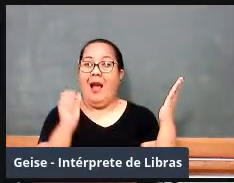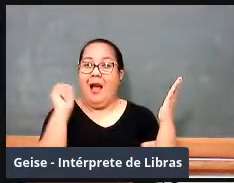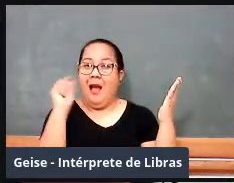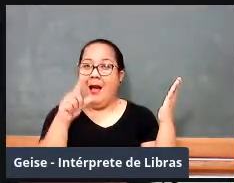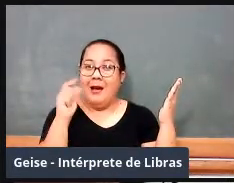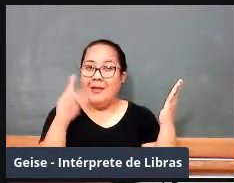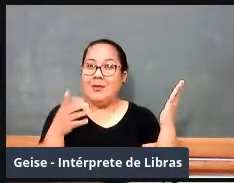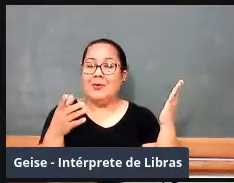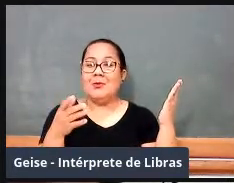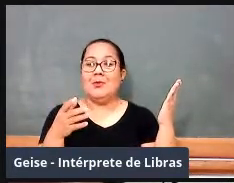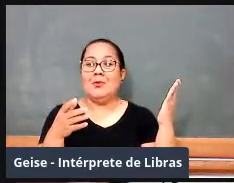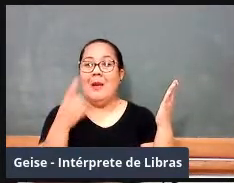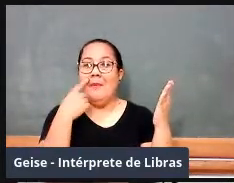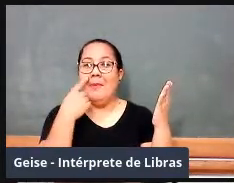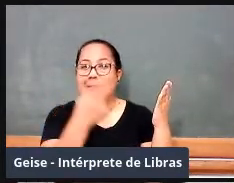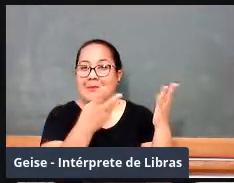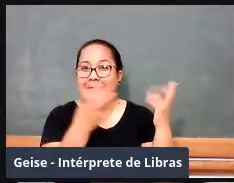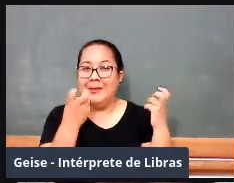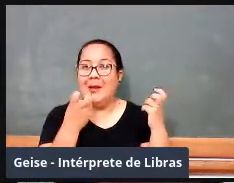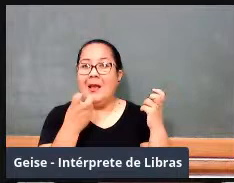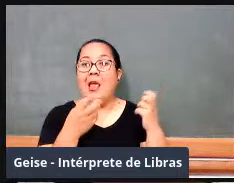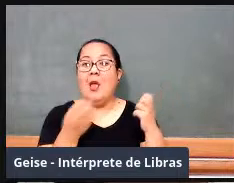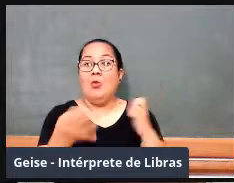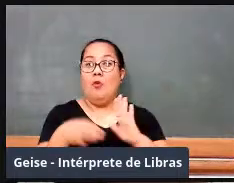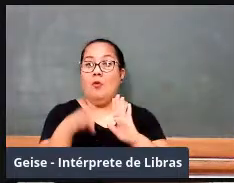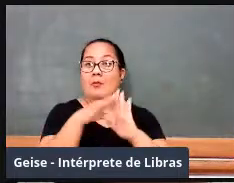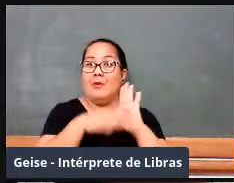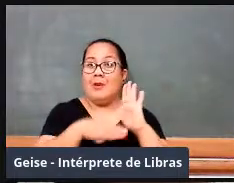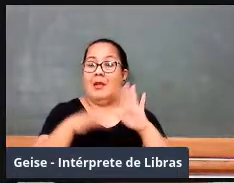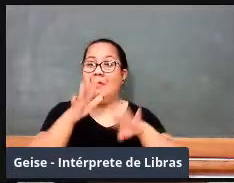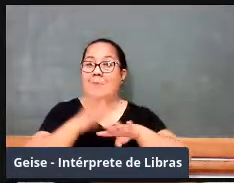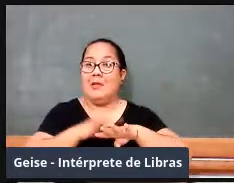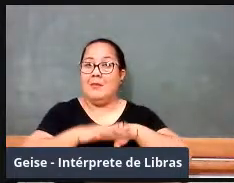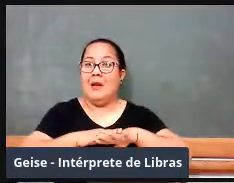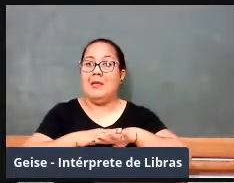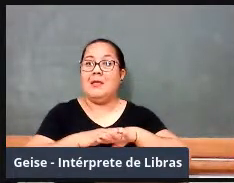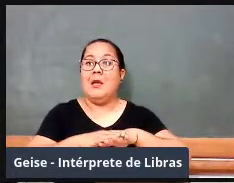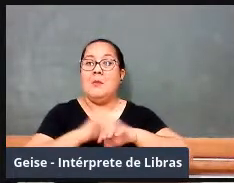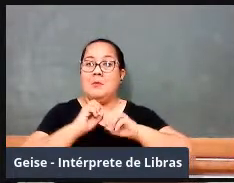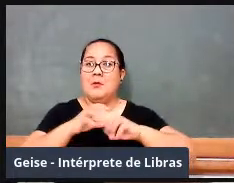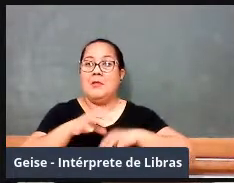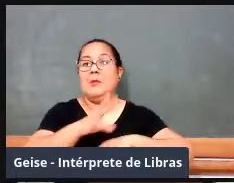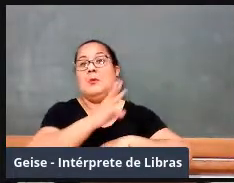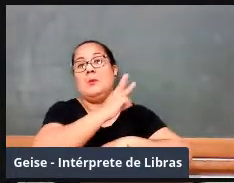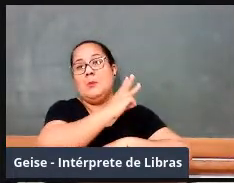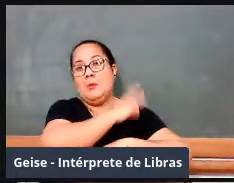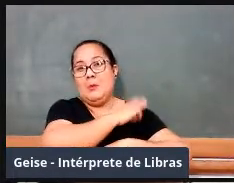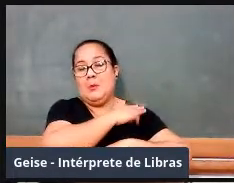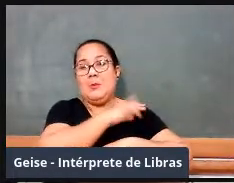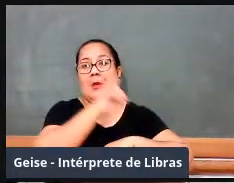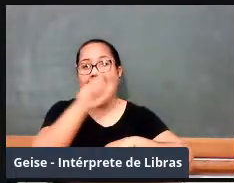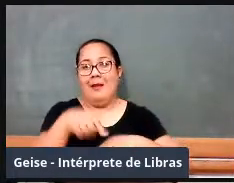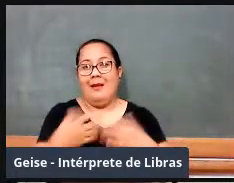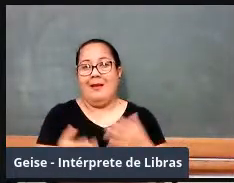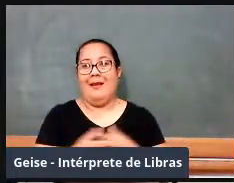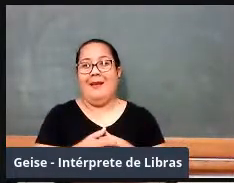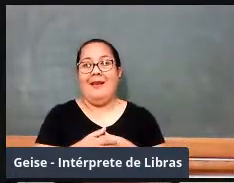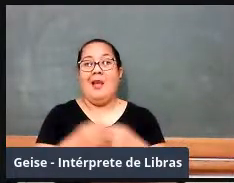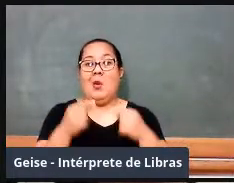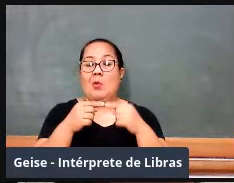traduziu um programa moderno de matemática para o ensino secundário, né? Que é exatamente essa obra